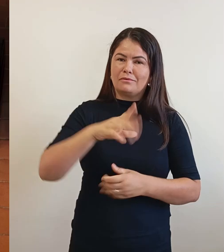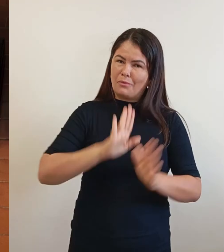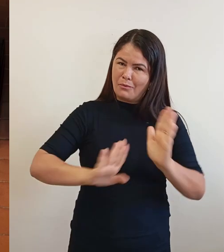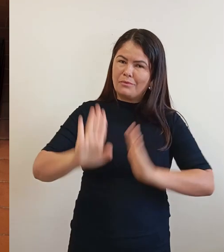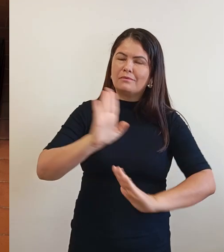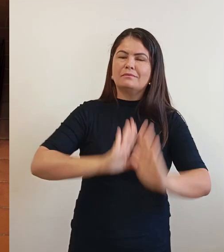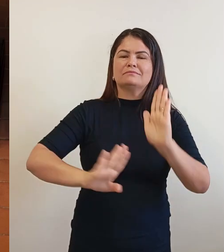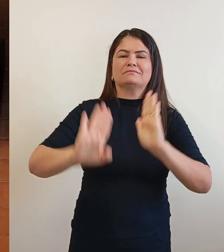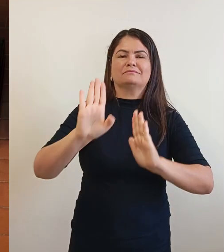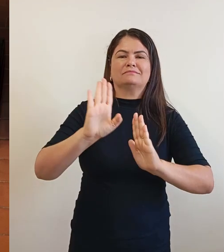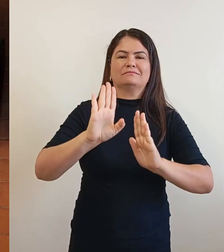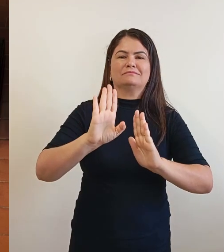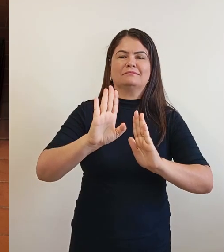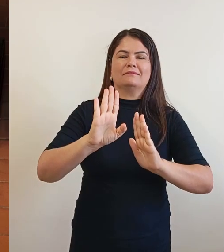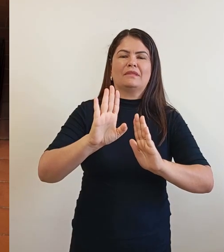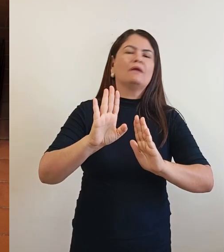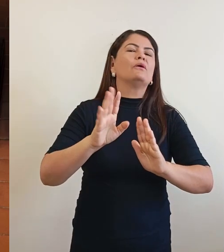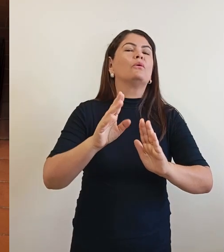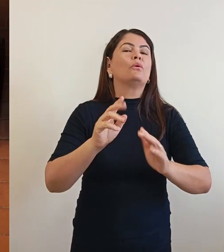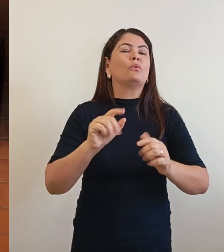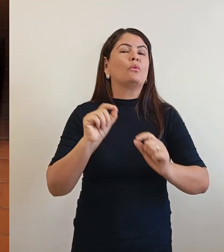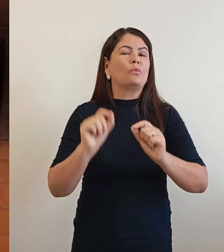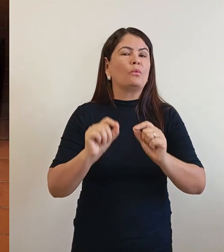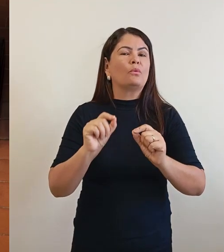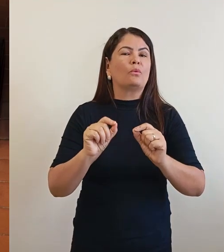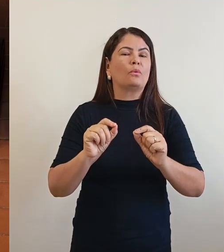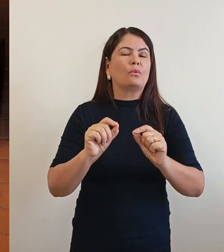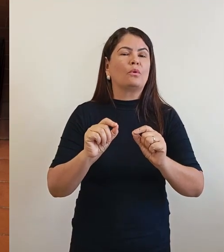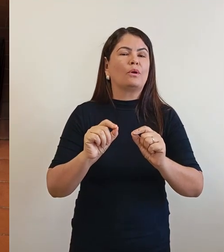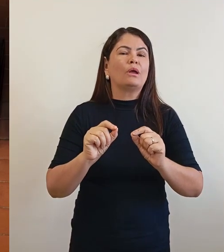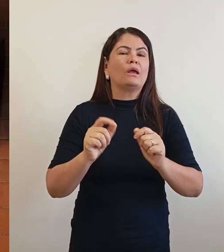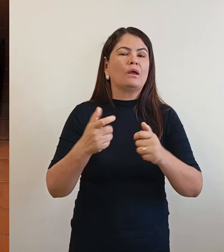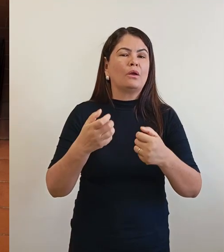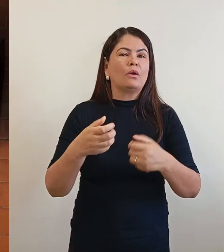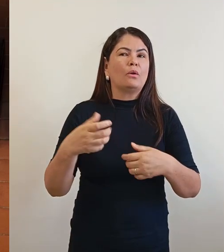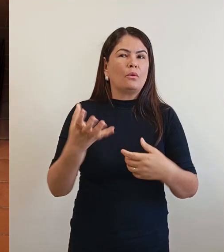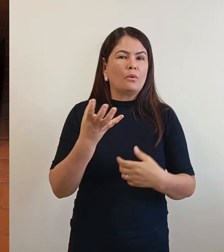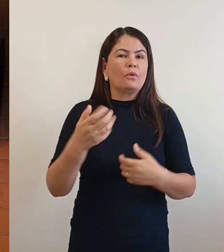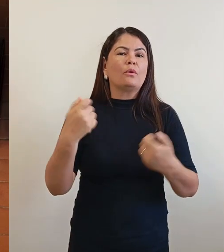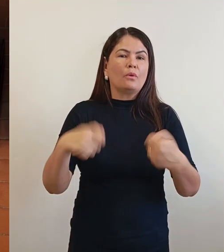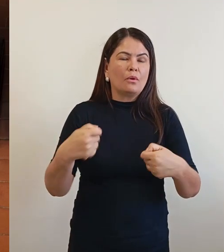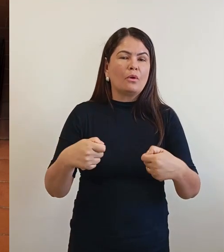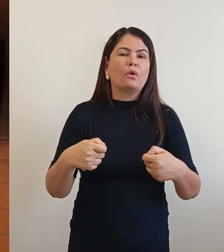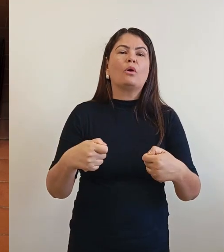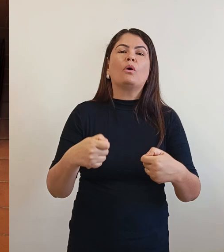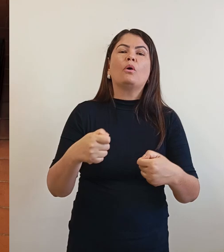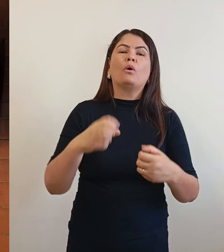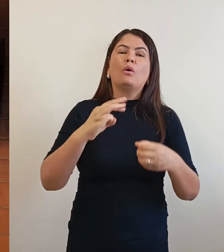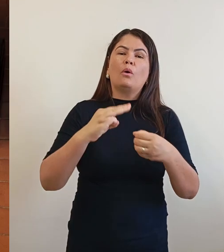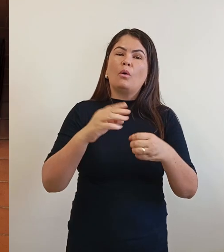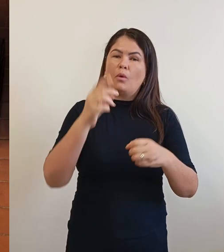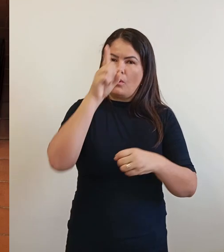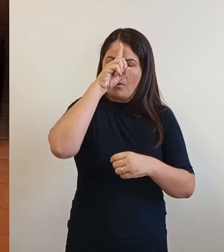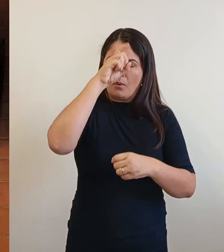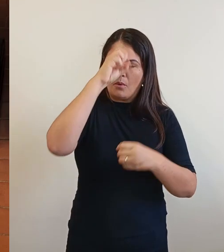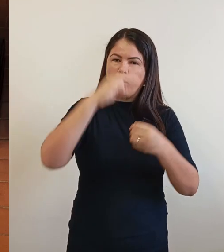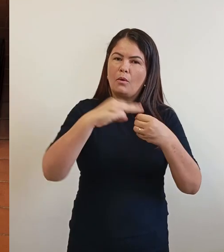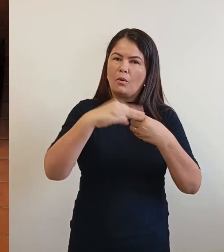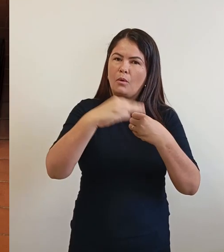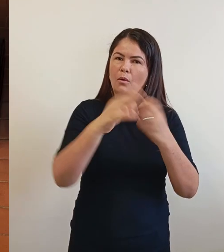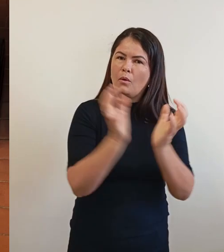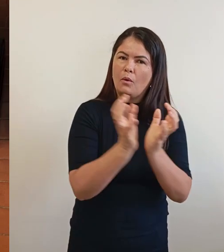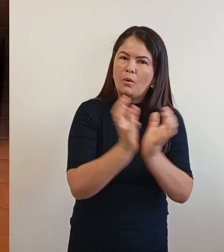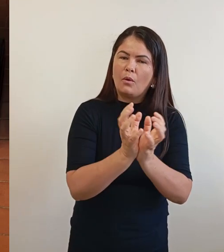hospital municipal, nós queremos implantar aqui uma equipe de ginecologia, com a equipe de cirurgião geral, uma equipe de ortopedia cirurgião,